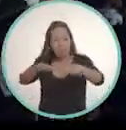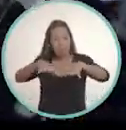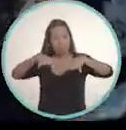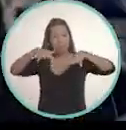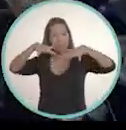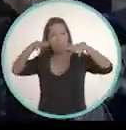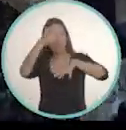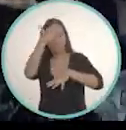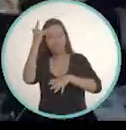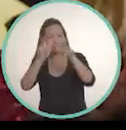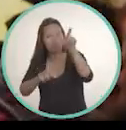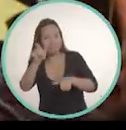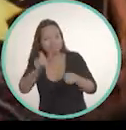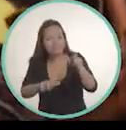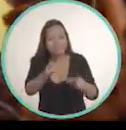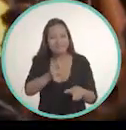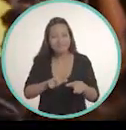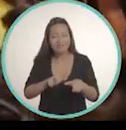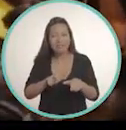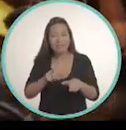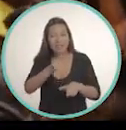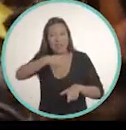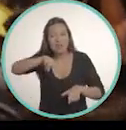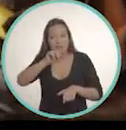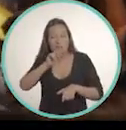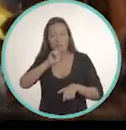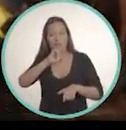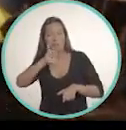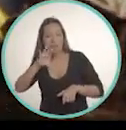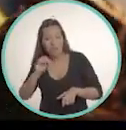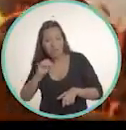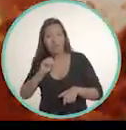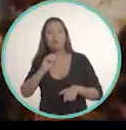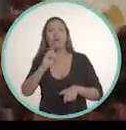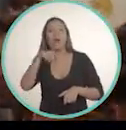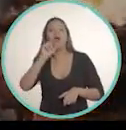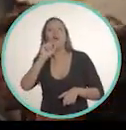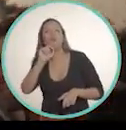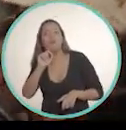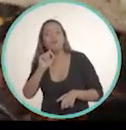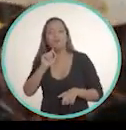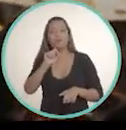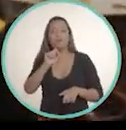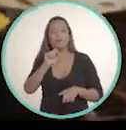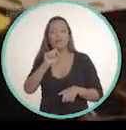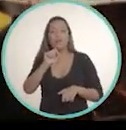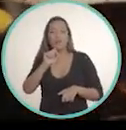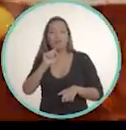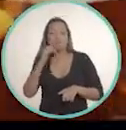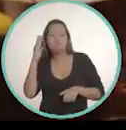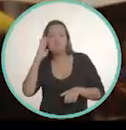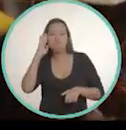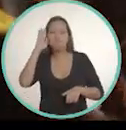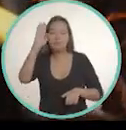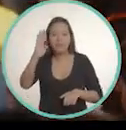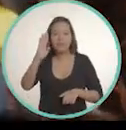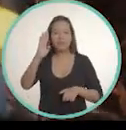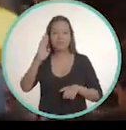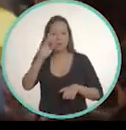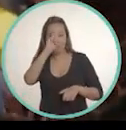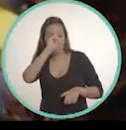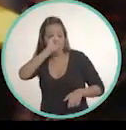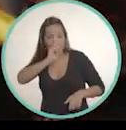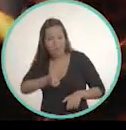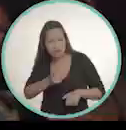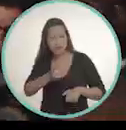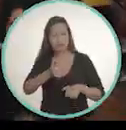de gente. Essa não vai ser uma cidade que empresário de ônibus vai fazer o que quer e massacrar a